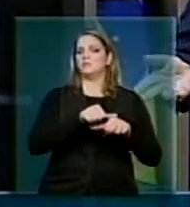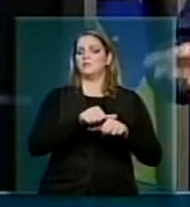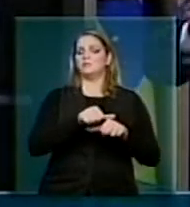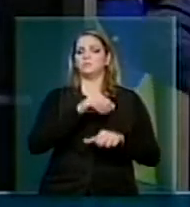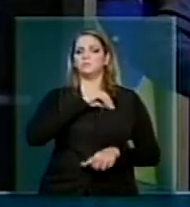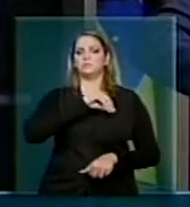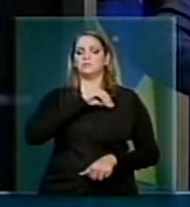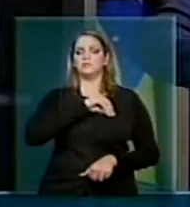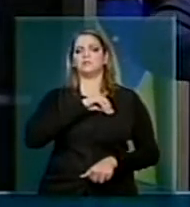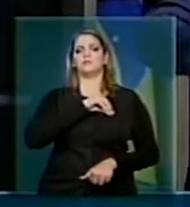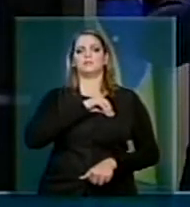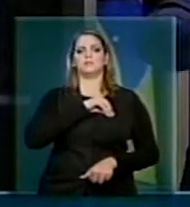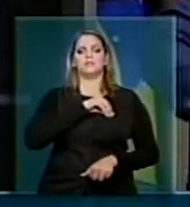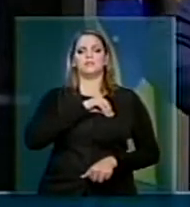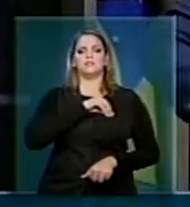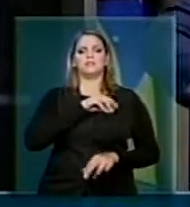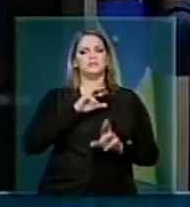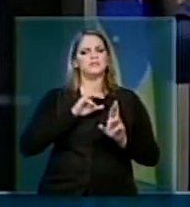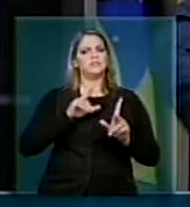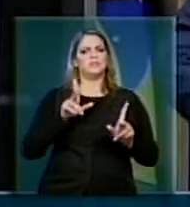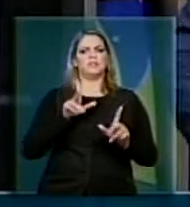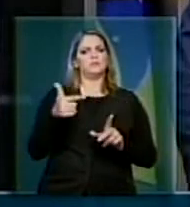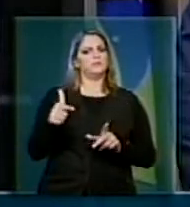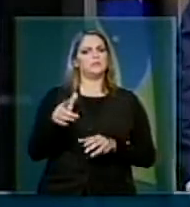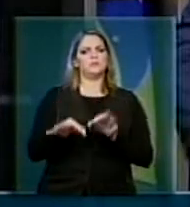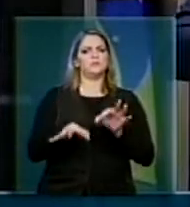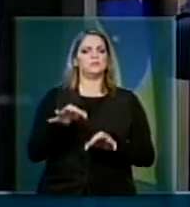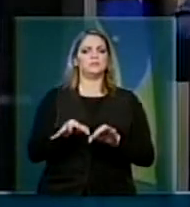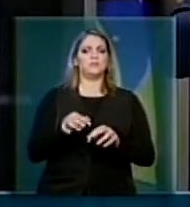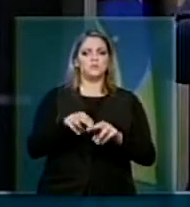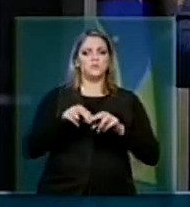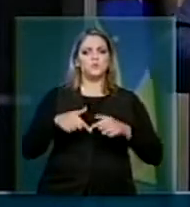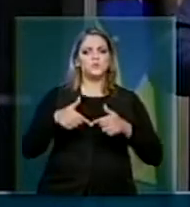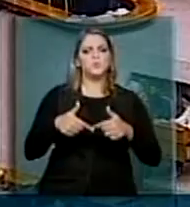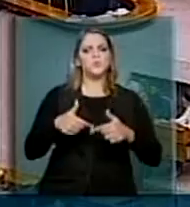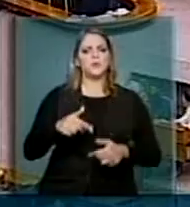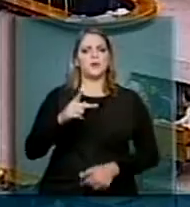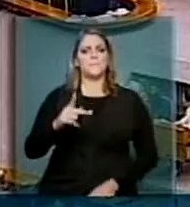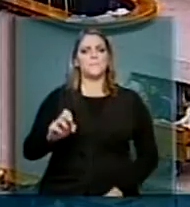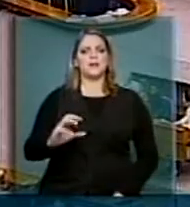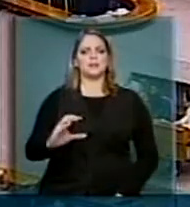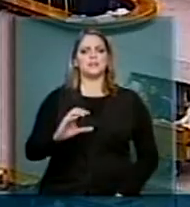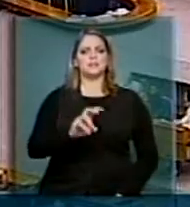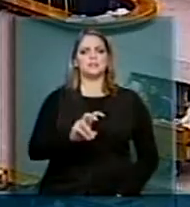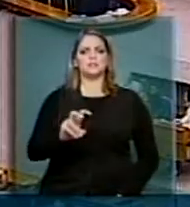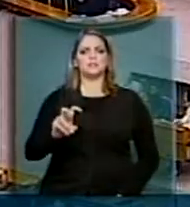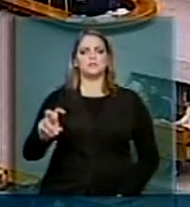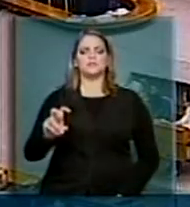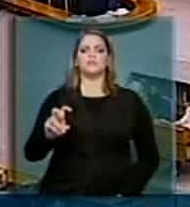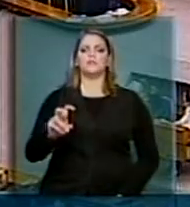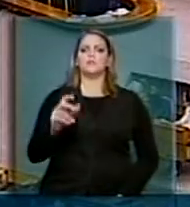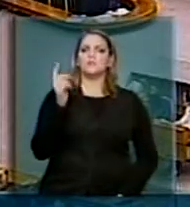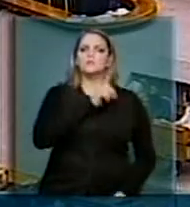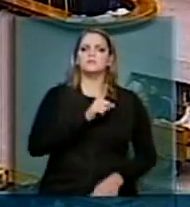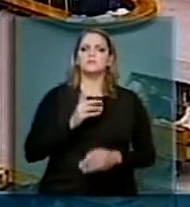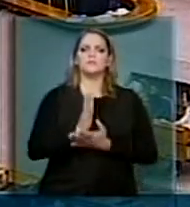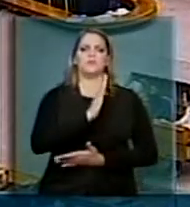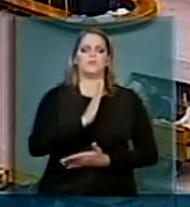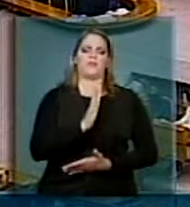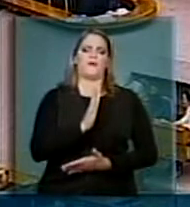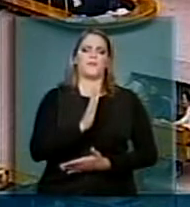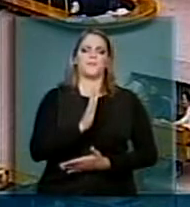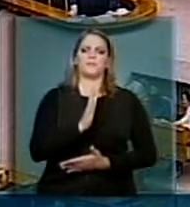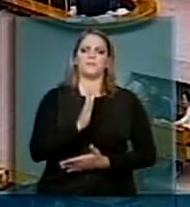dos servidores, distinguindo de forma injusta. Nós vamos lutar para que a PEC 555 seja aprovada,